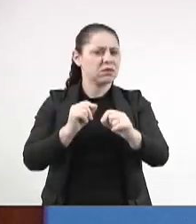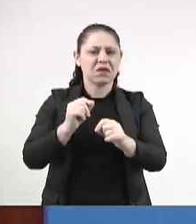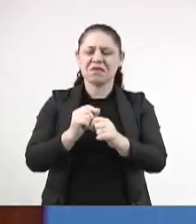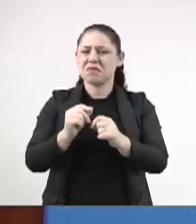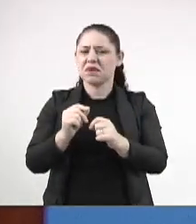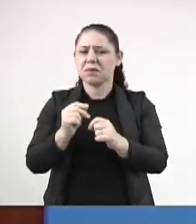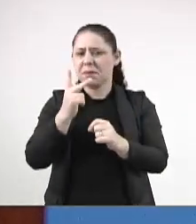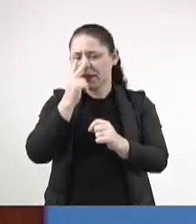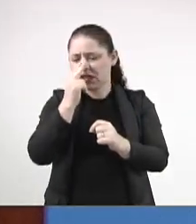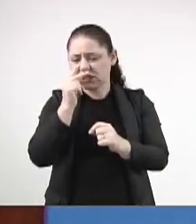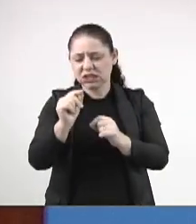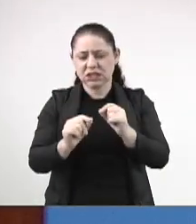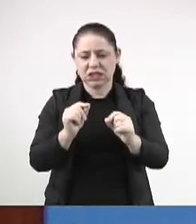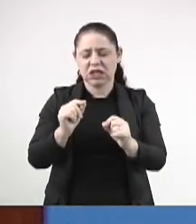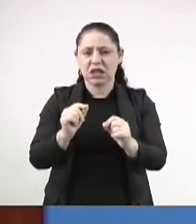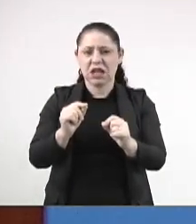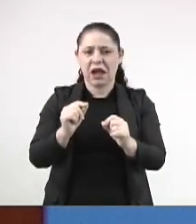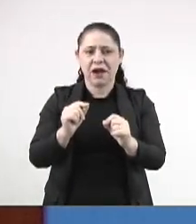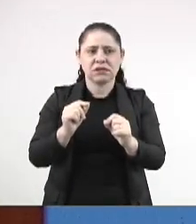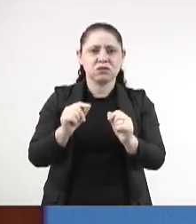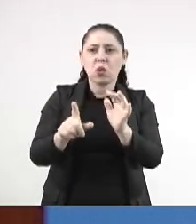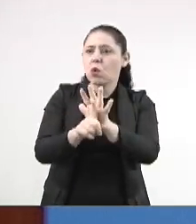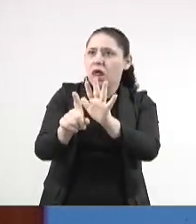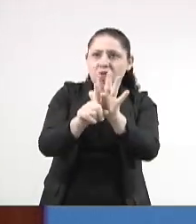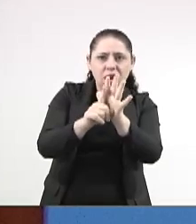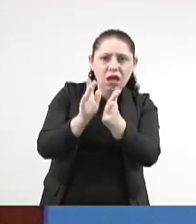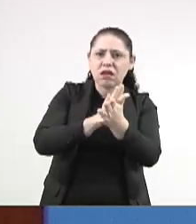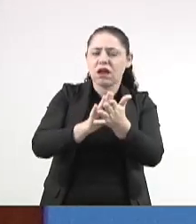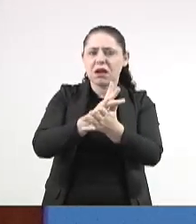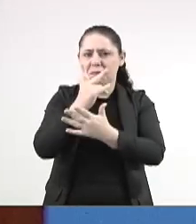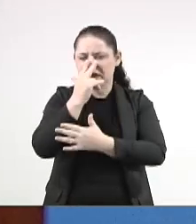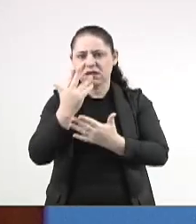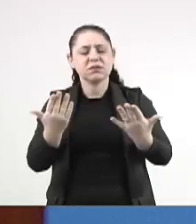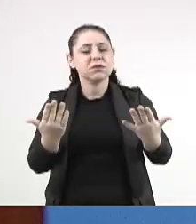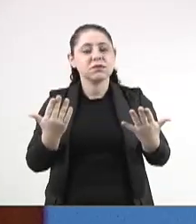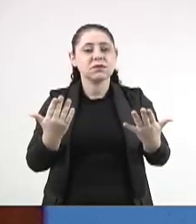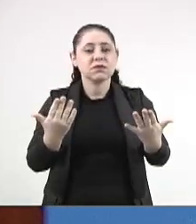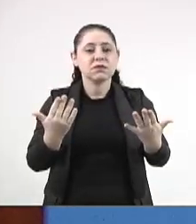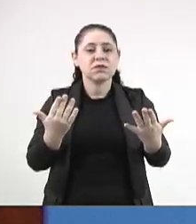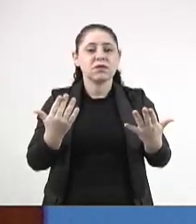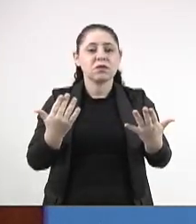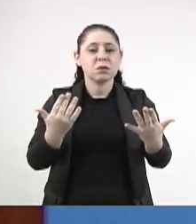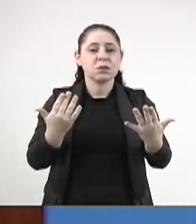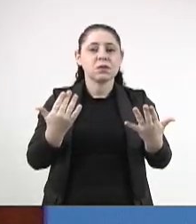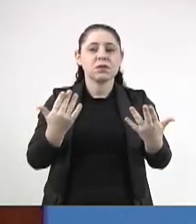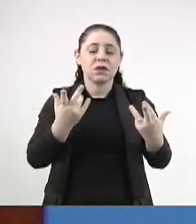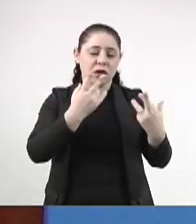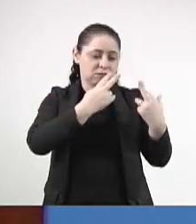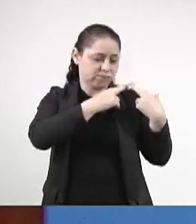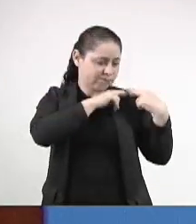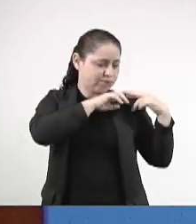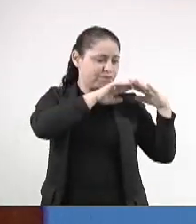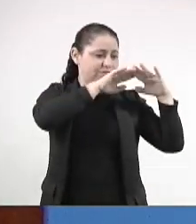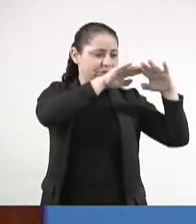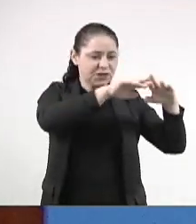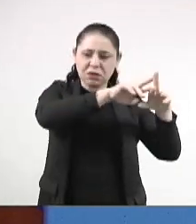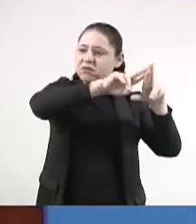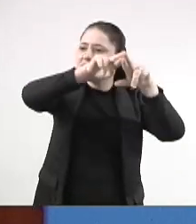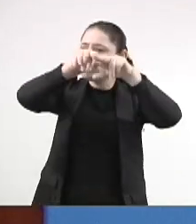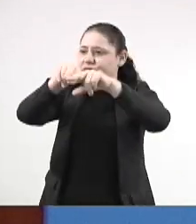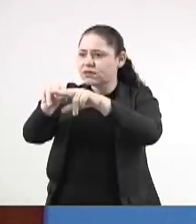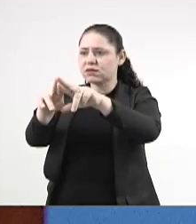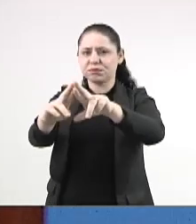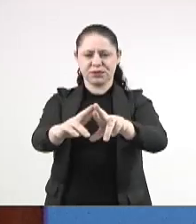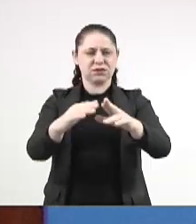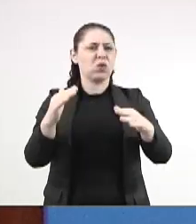verdadeira terra sem lei. Um transfere a responsabilidade para o outro. Então,